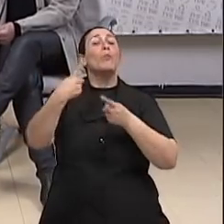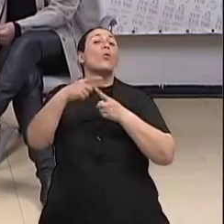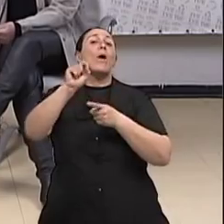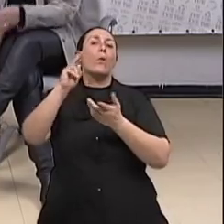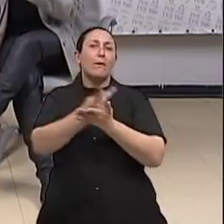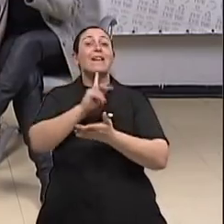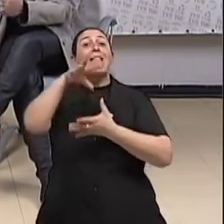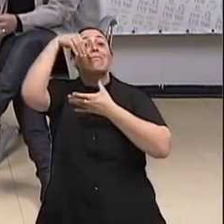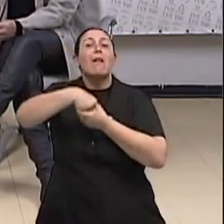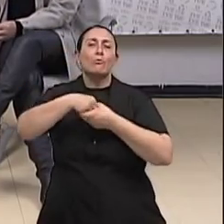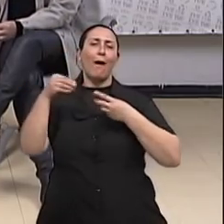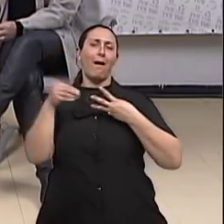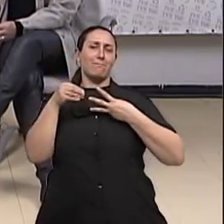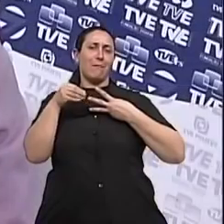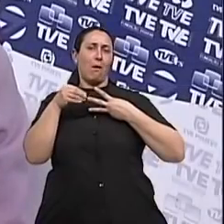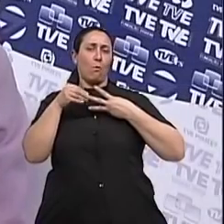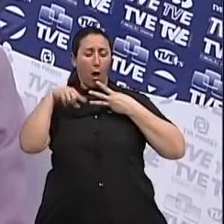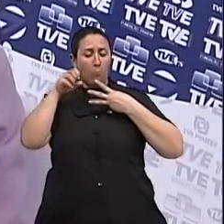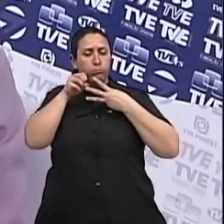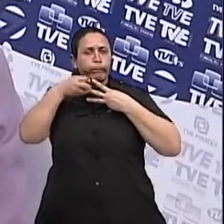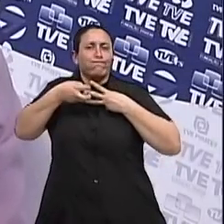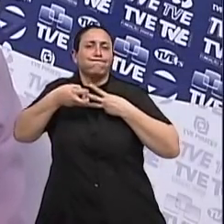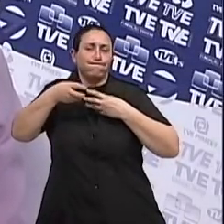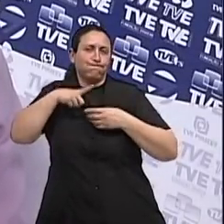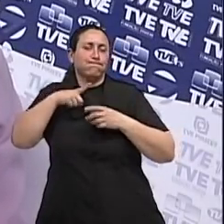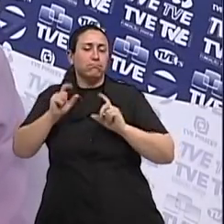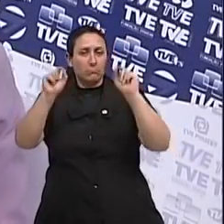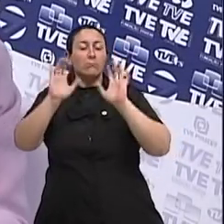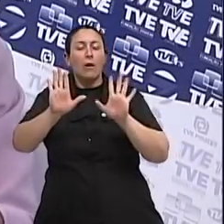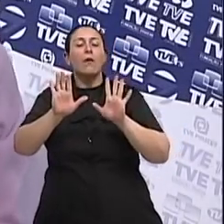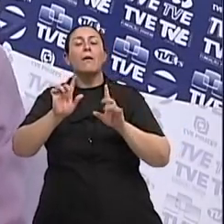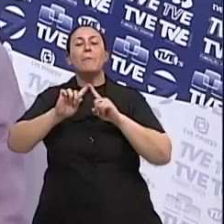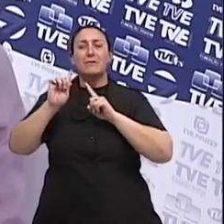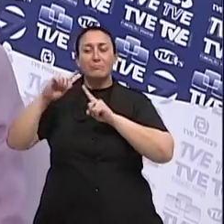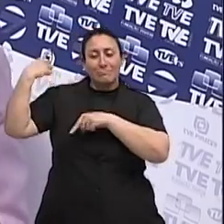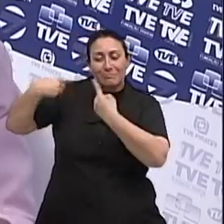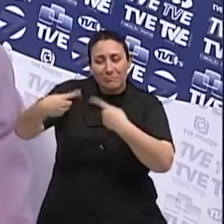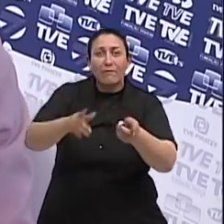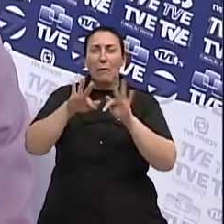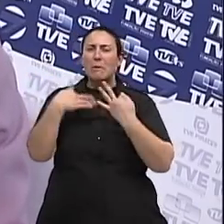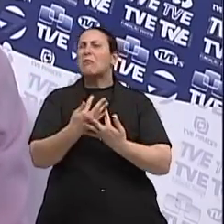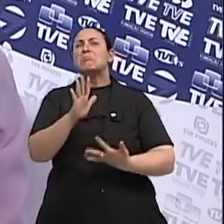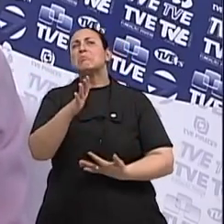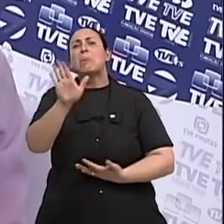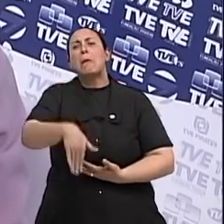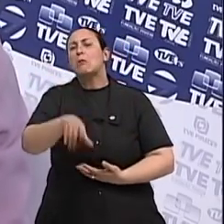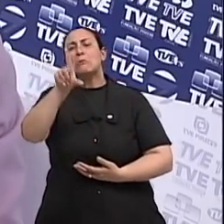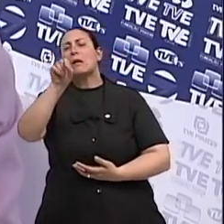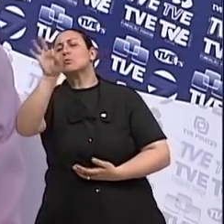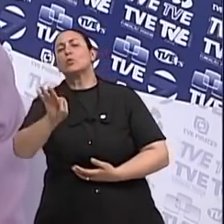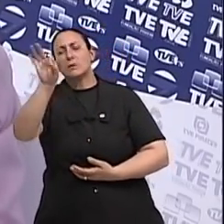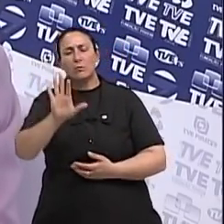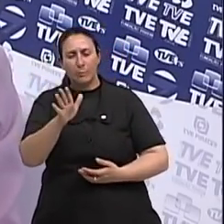Genéticos, claro. Da nossa genética. Mas hereditários, menos de 10%. Mas aquela pessoa que carrega essa história familiar,